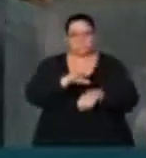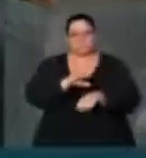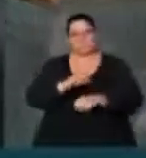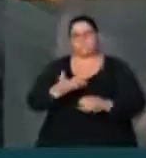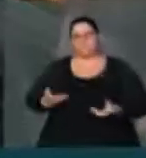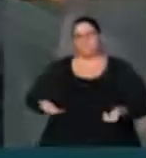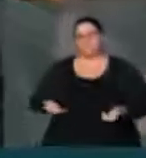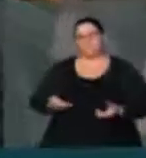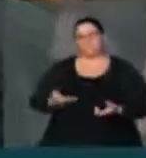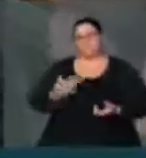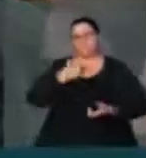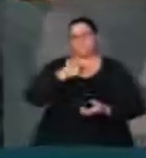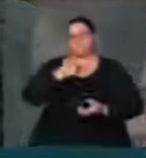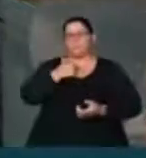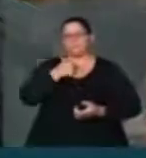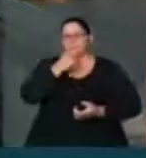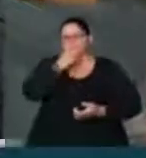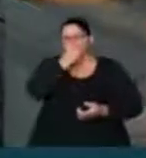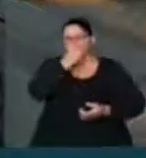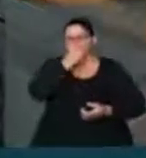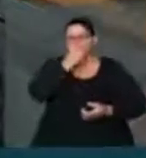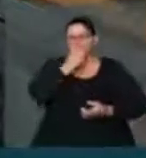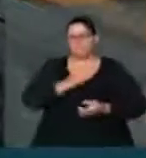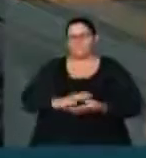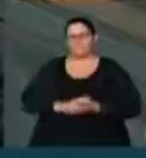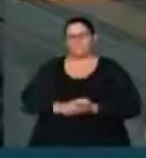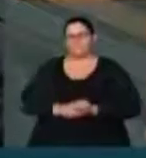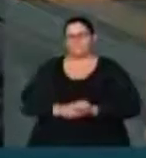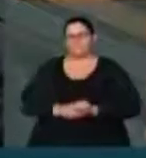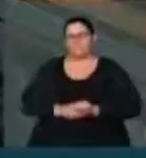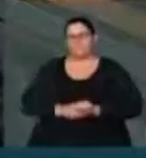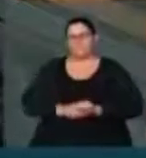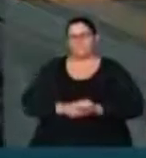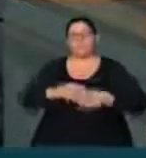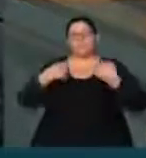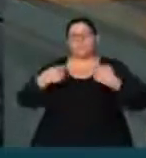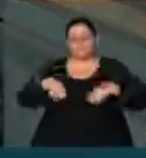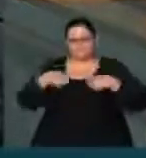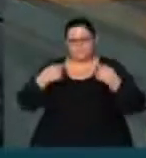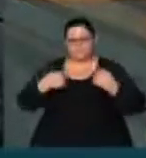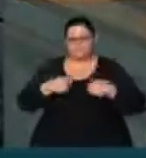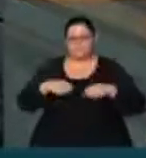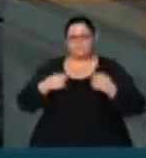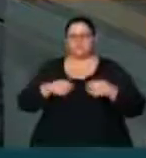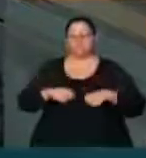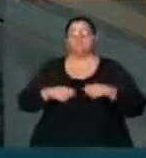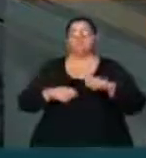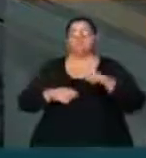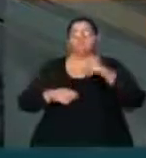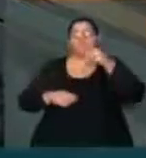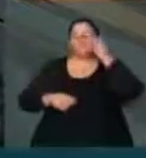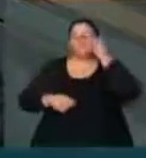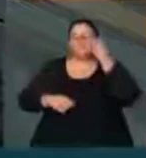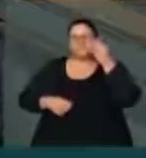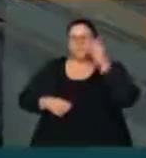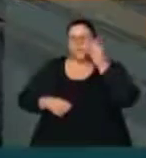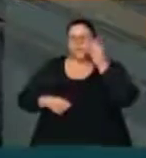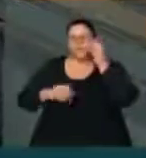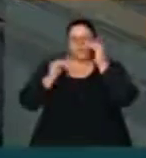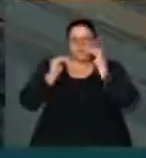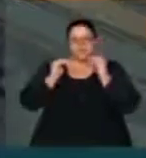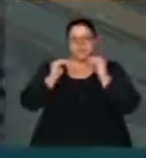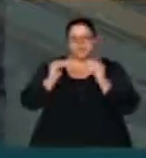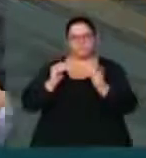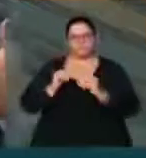ele está longe de respeitar a lei porque não há necessidade disso não nós temos que trabalhar para que isso tudo seja respeitado por isso ao